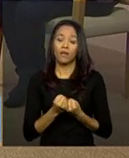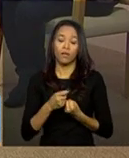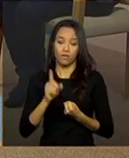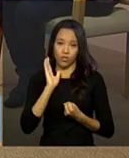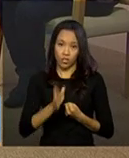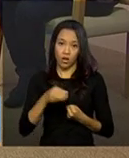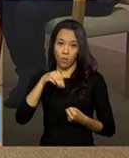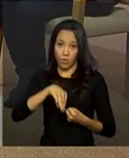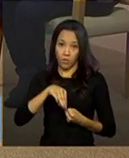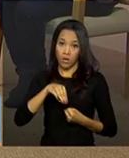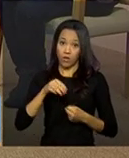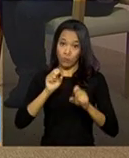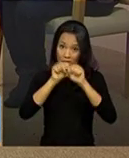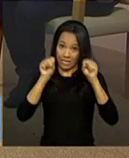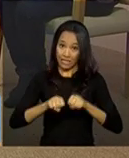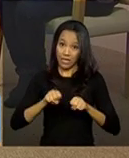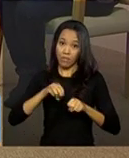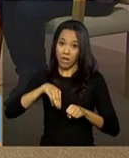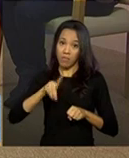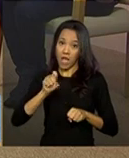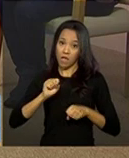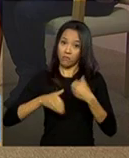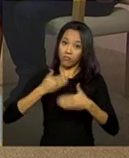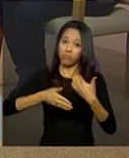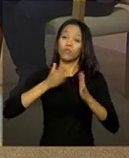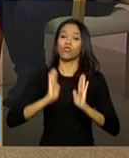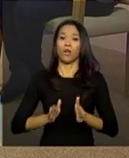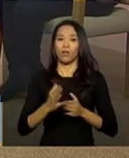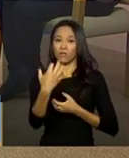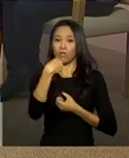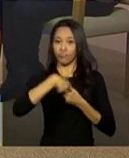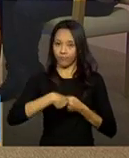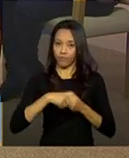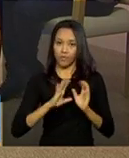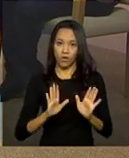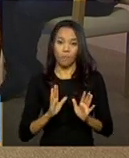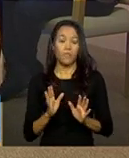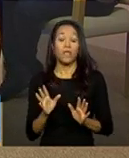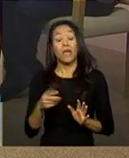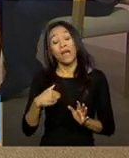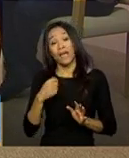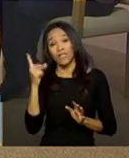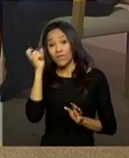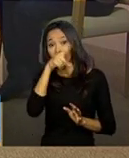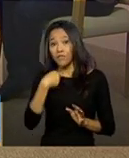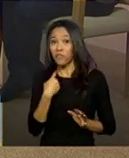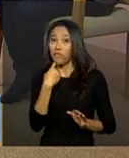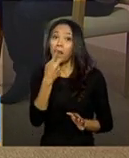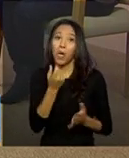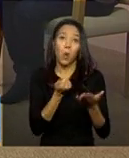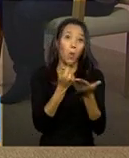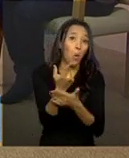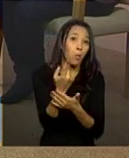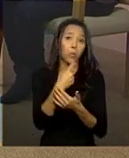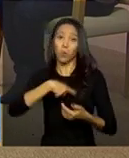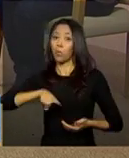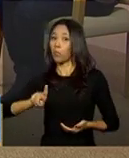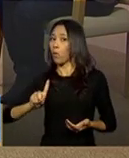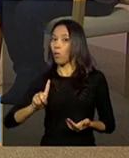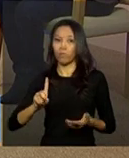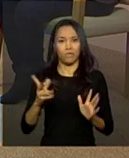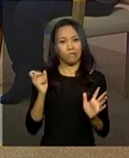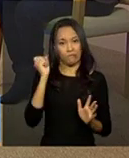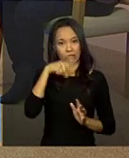Eu acho muito complicado o MDS dizer o que o município deve fazer na compra ou não. Mas, posso dizer que o prontuário é desenvolvido pelo